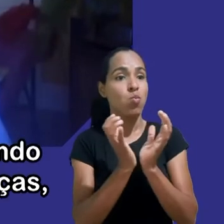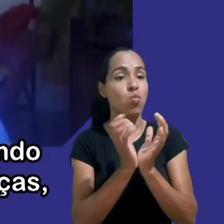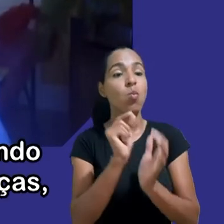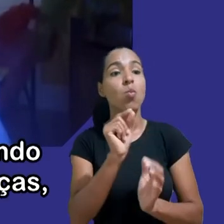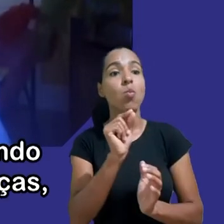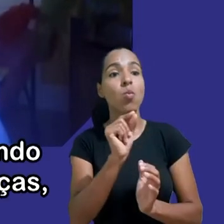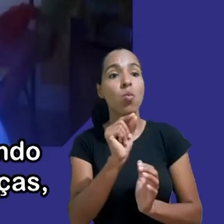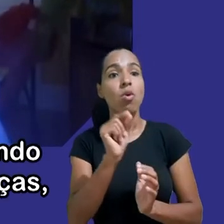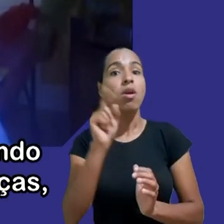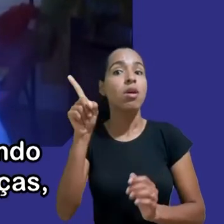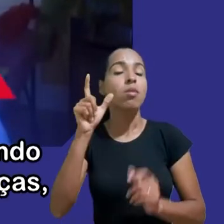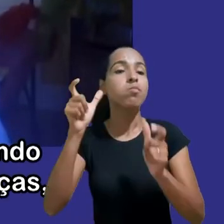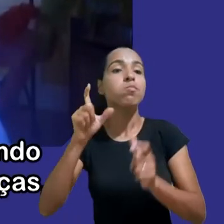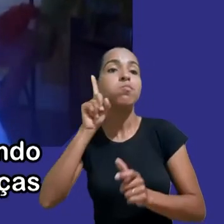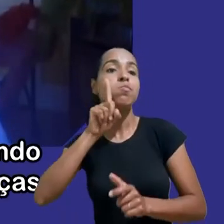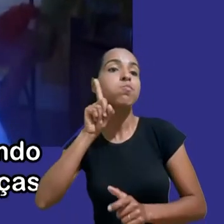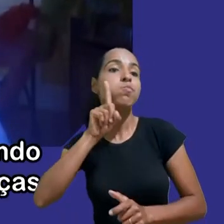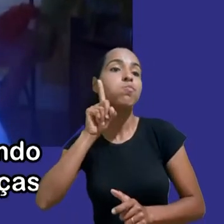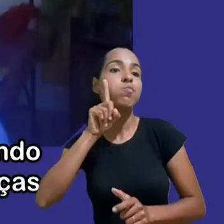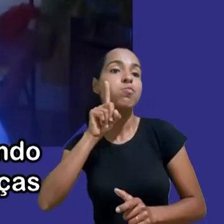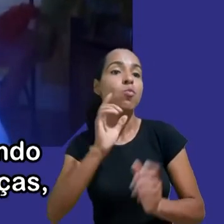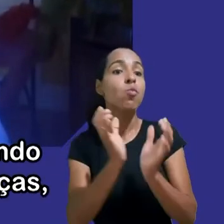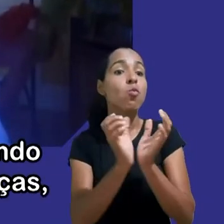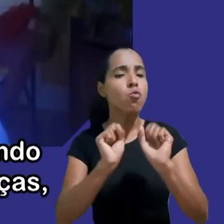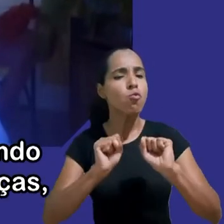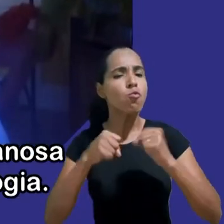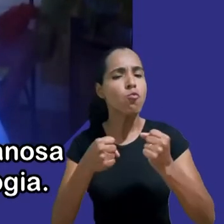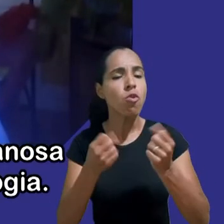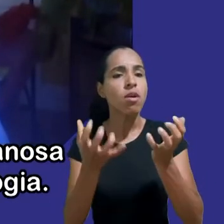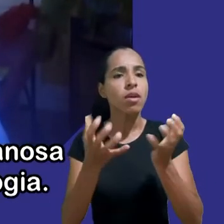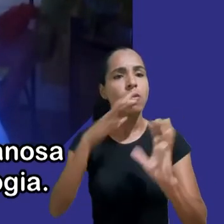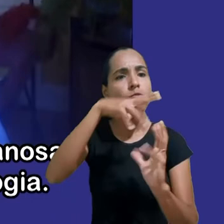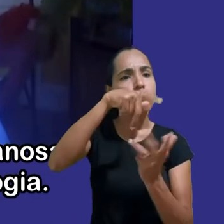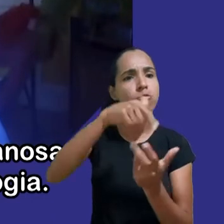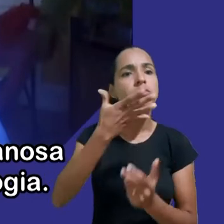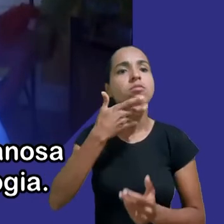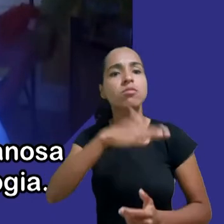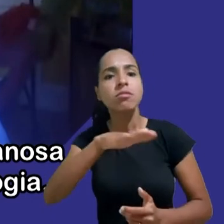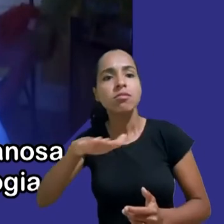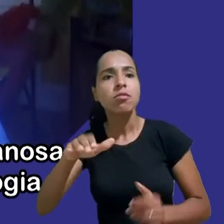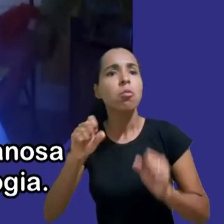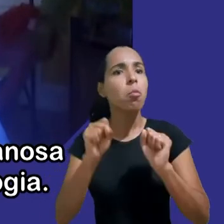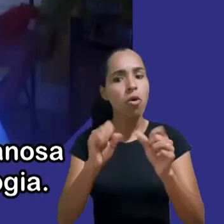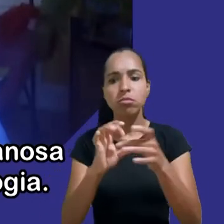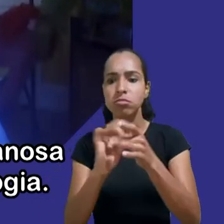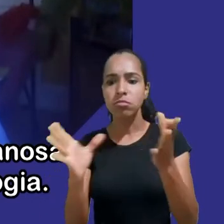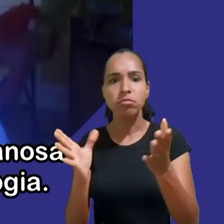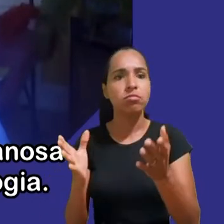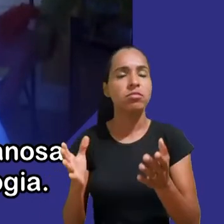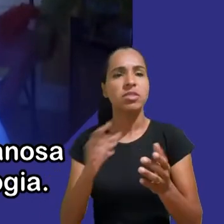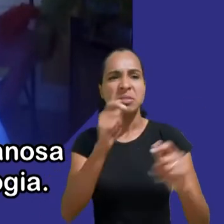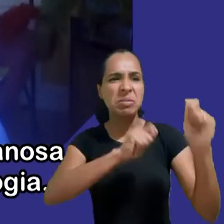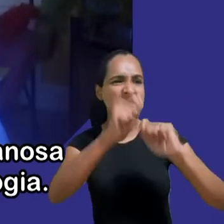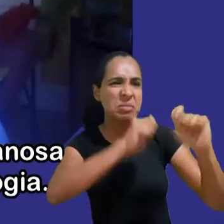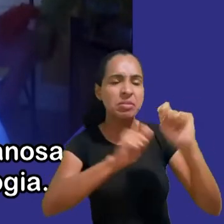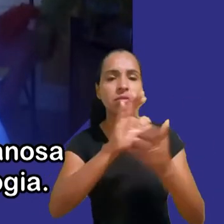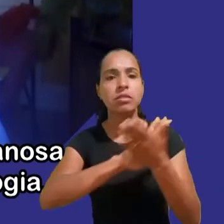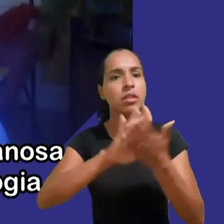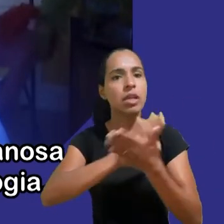is dedicated to creating a world where kids can be kids free from the false promises of marketers and the harmful